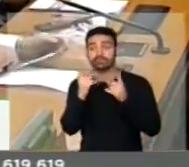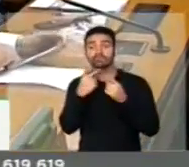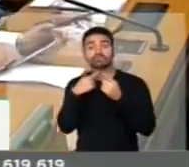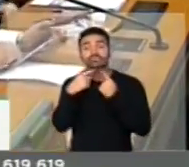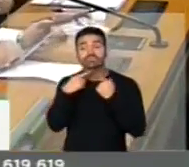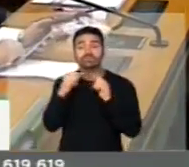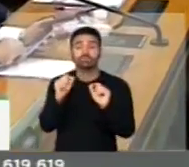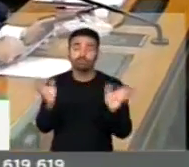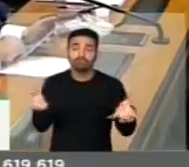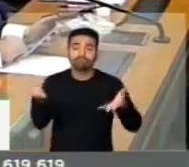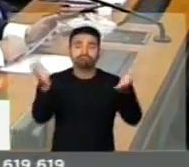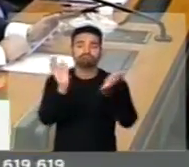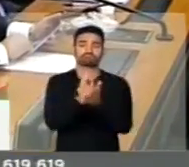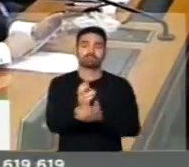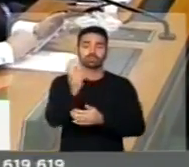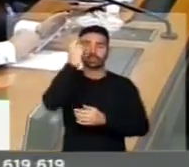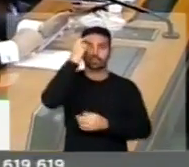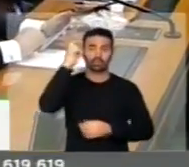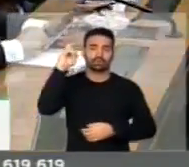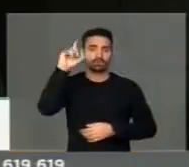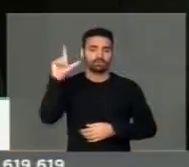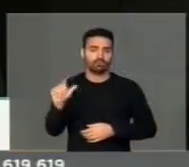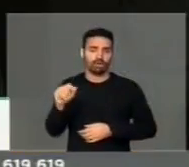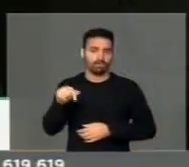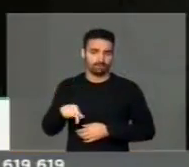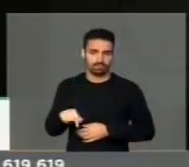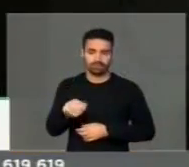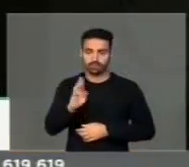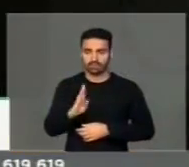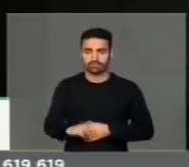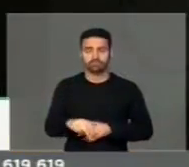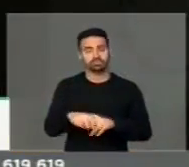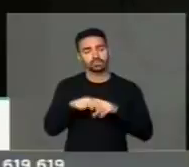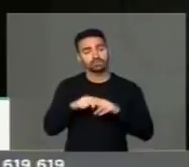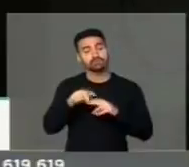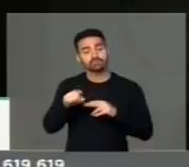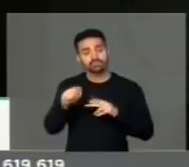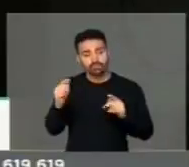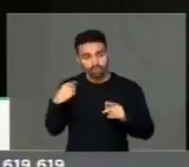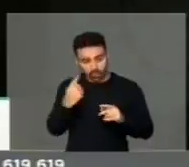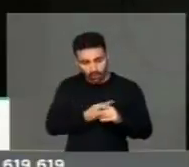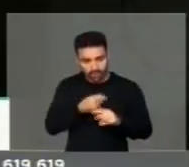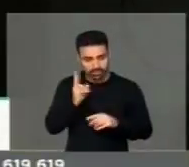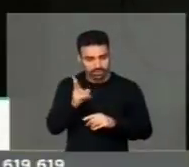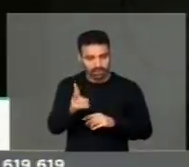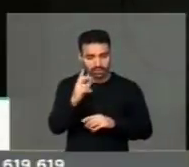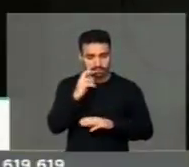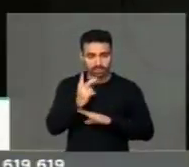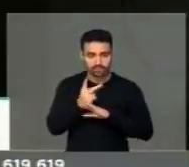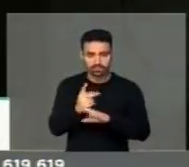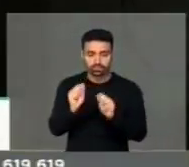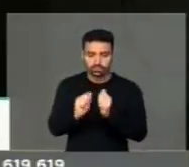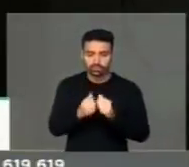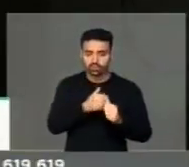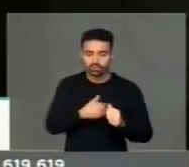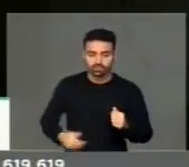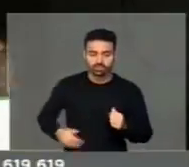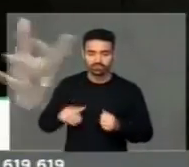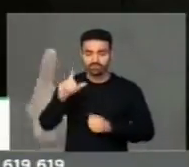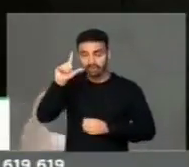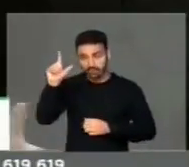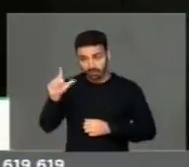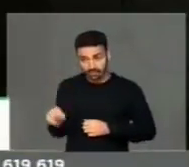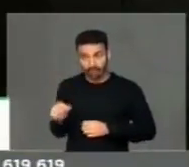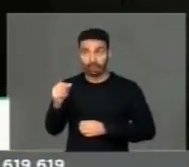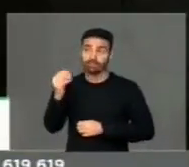de promover a cultura italiana aqui. Então, essa é uma fórmula onde a gente tem buscado, através do governo italiano, para poder